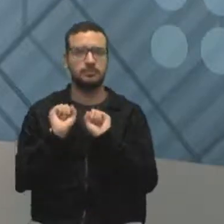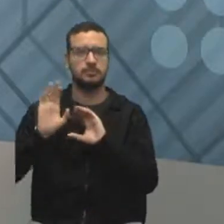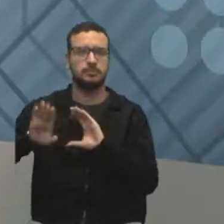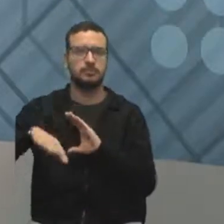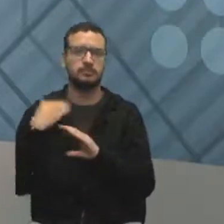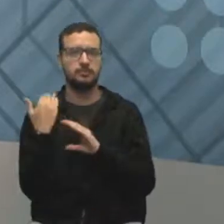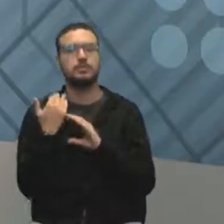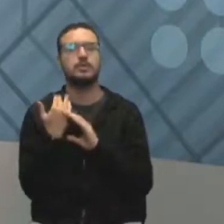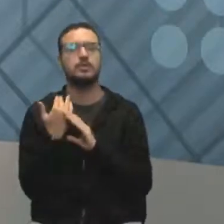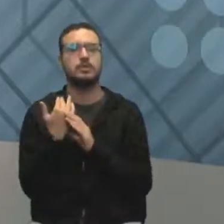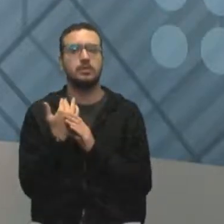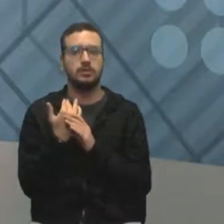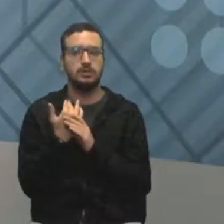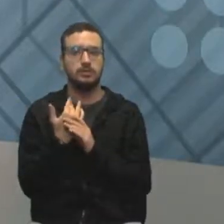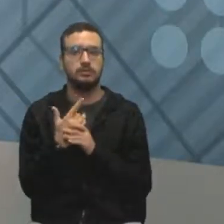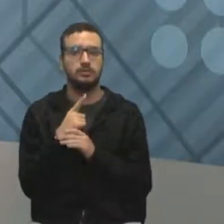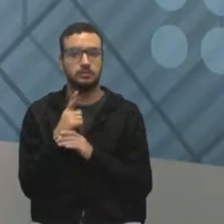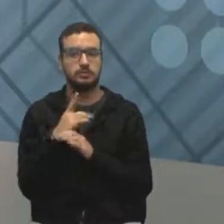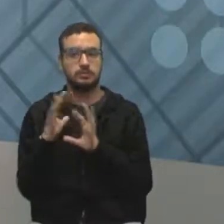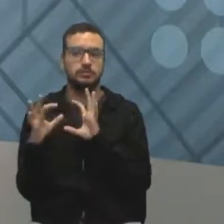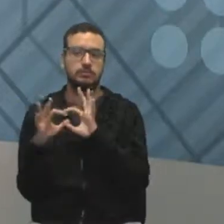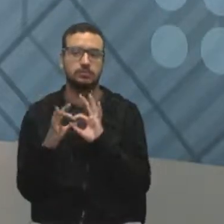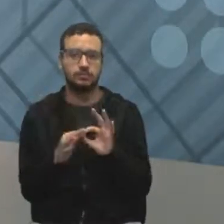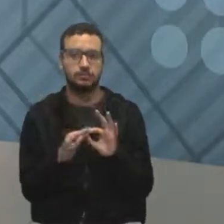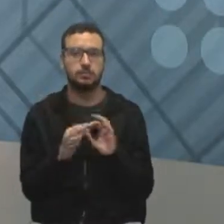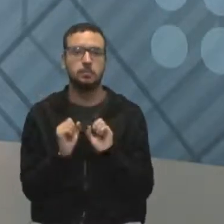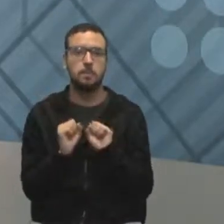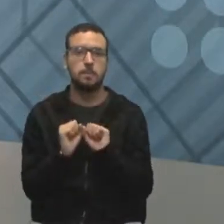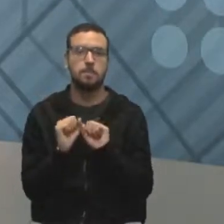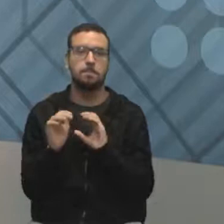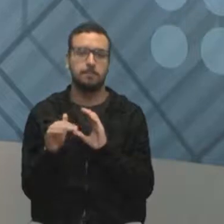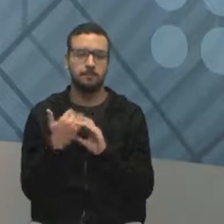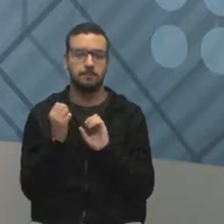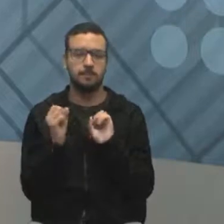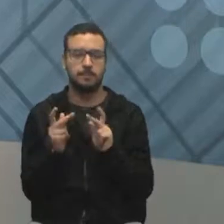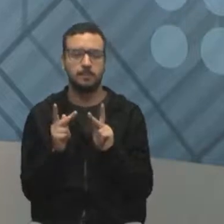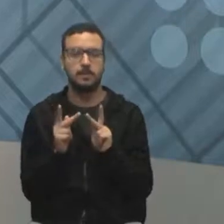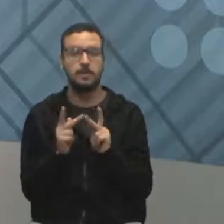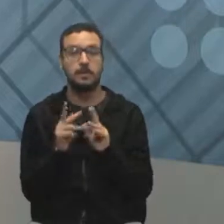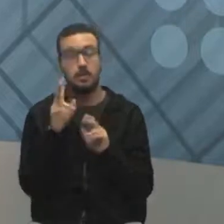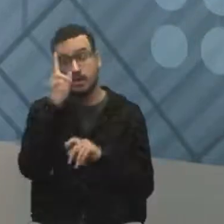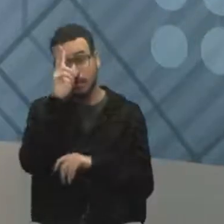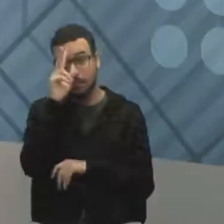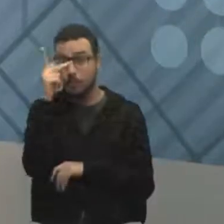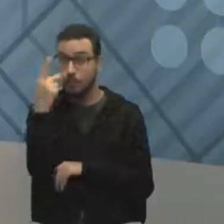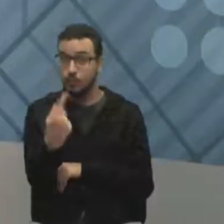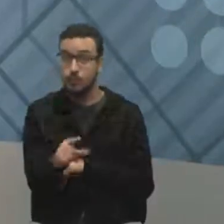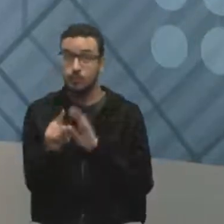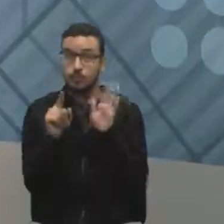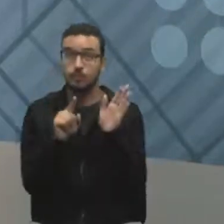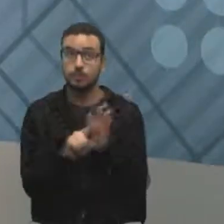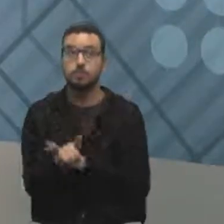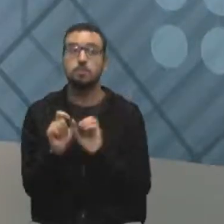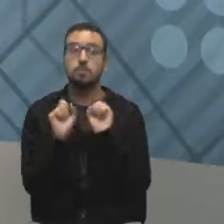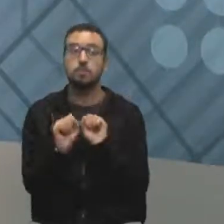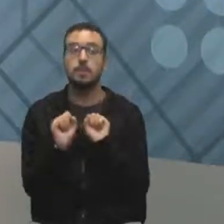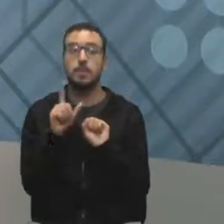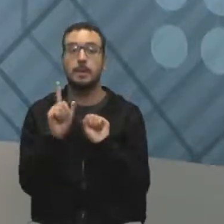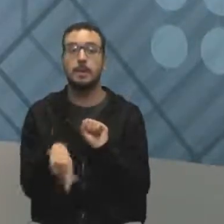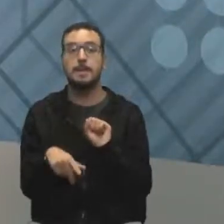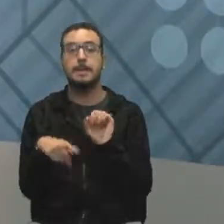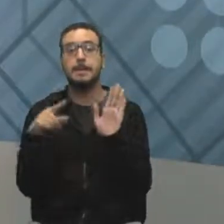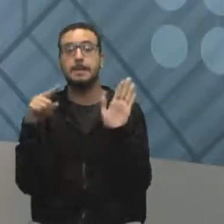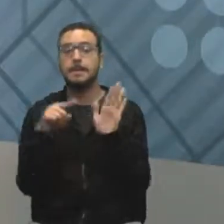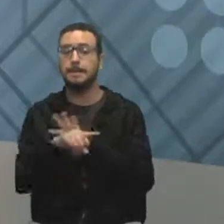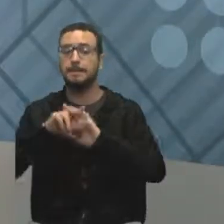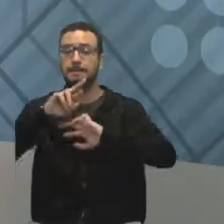vivendo na empresa, que tem relação a projetos, traz a ideia para cá. Lembra que a sua pergunta pode ser a pergunta de um monte de